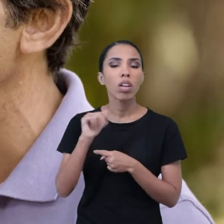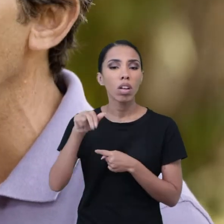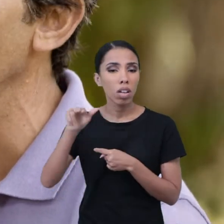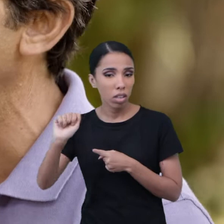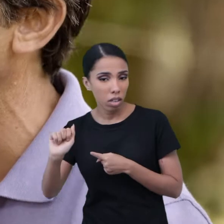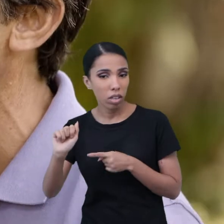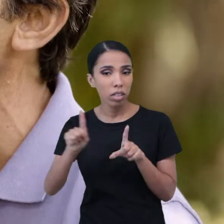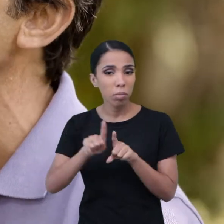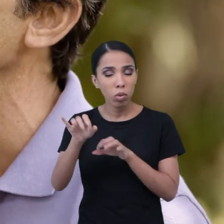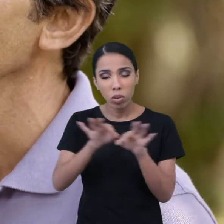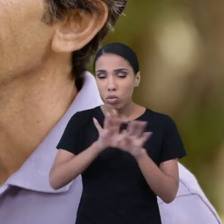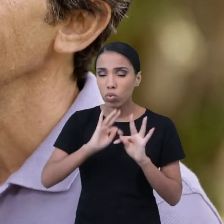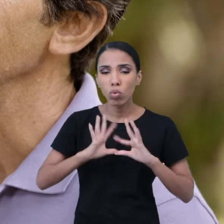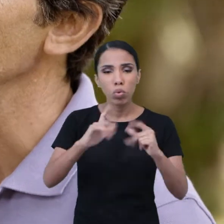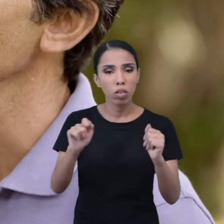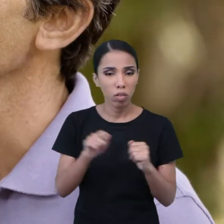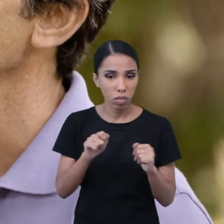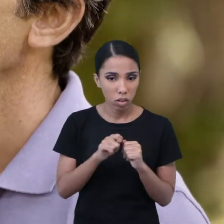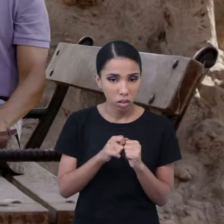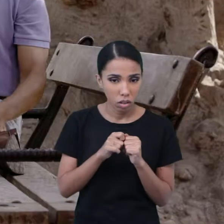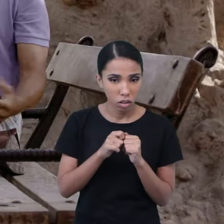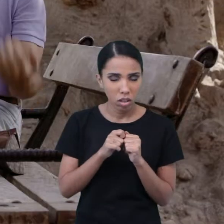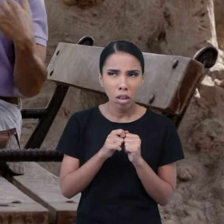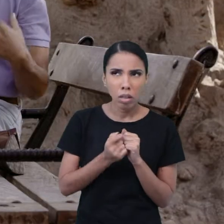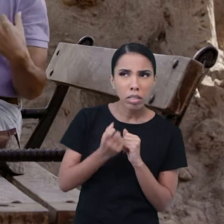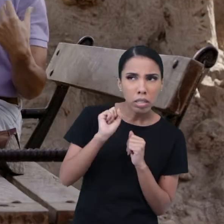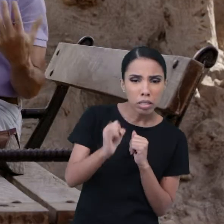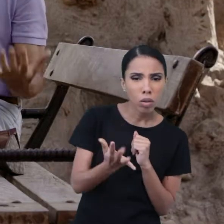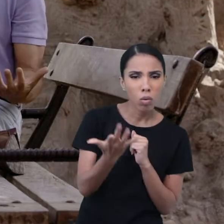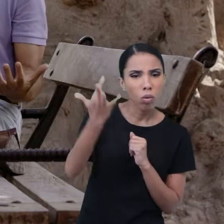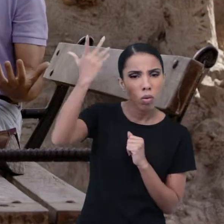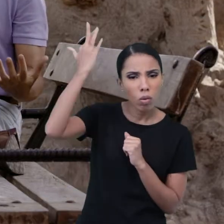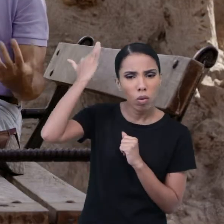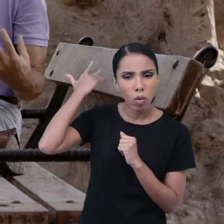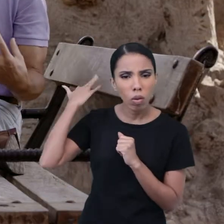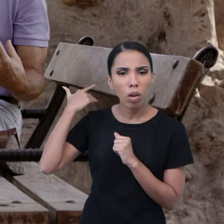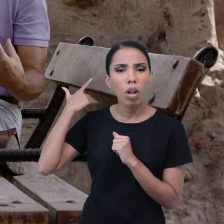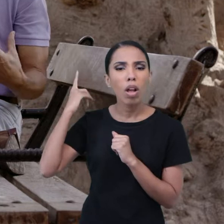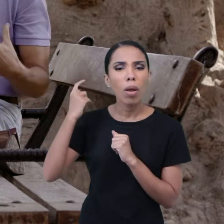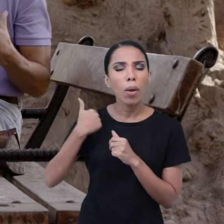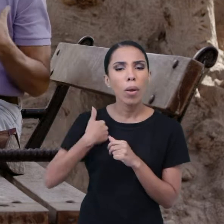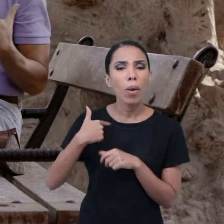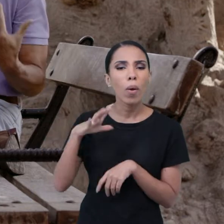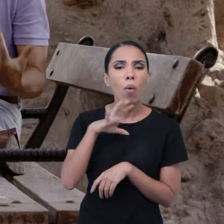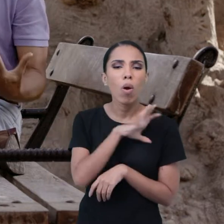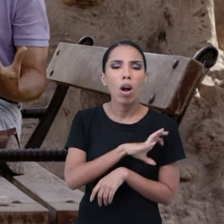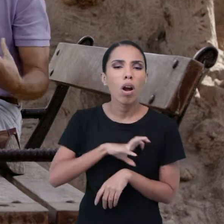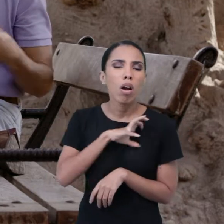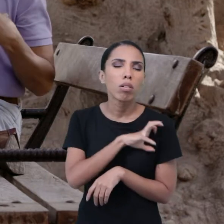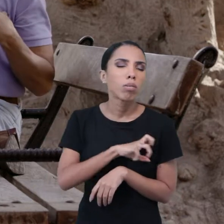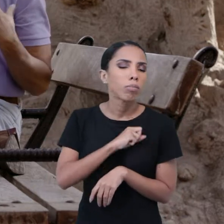pessoal, a levar adiante a Ania, a organização que criei e tudo o que faço. Então, quando olho para trás, vejo que